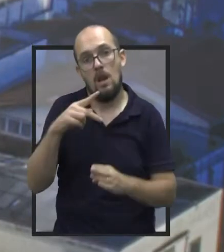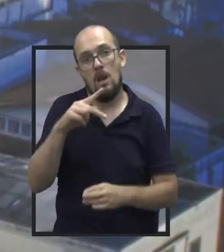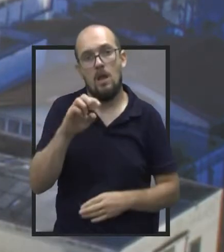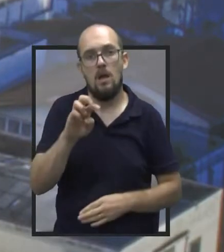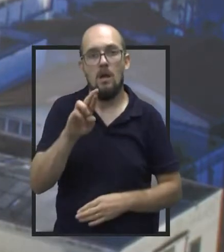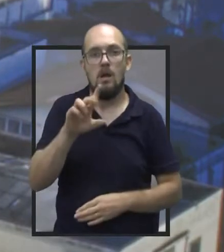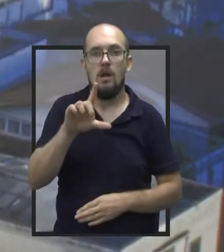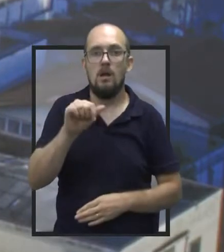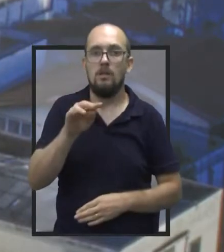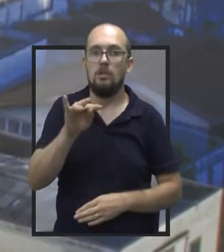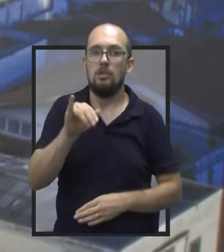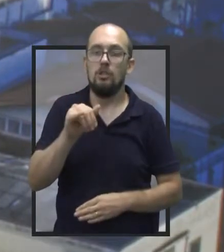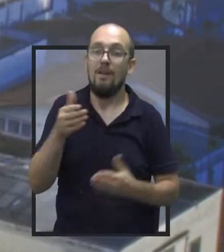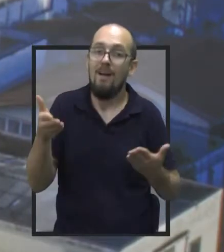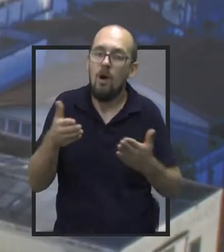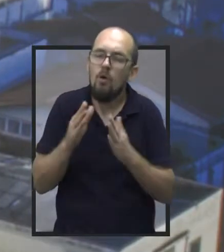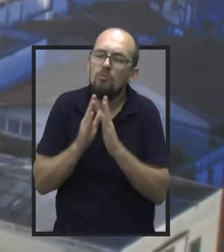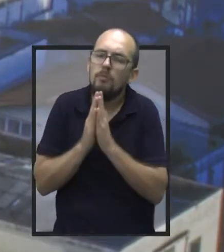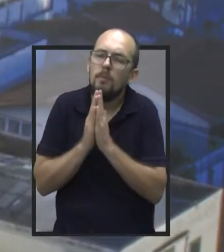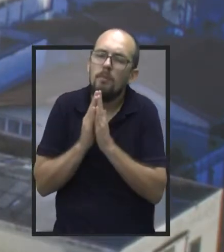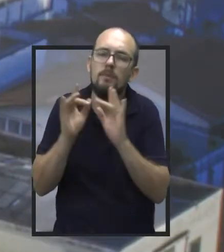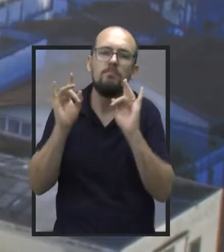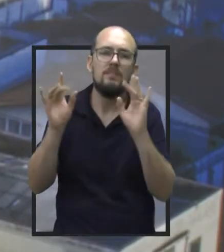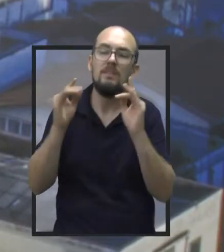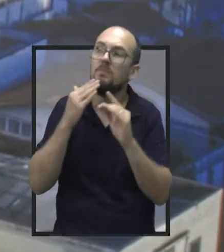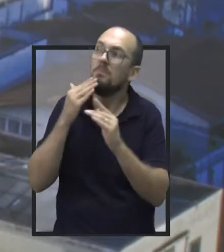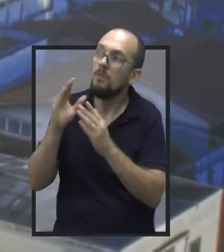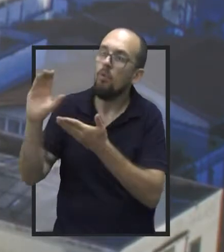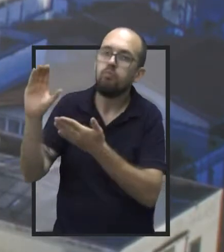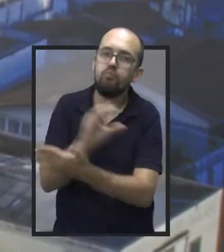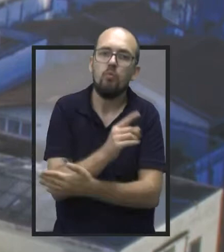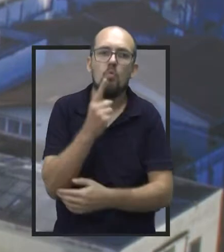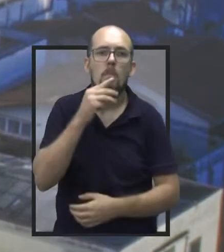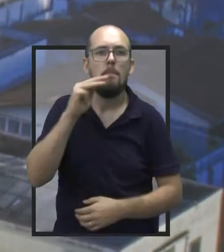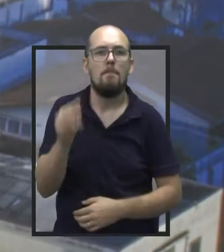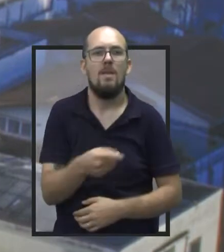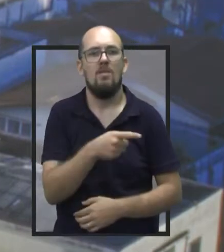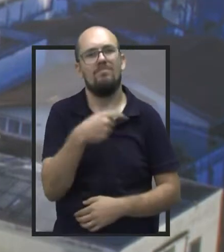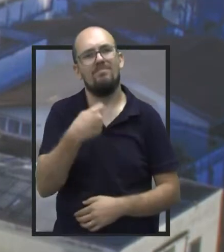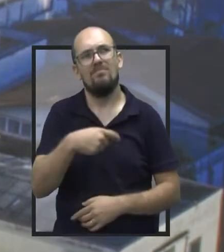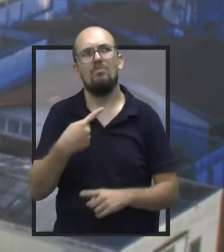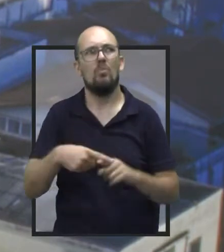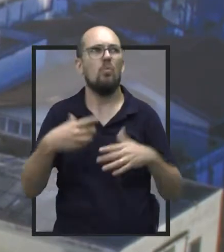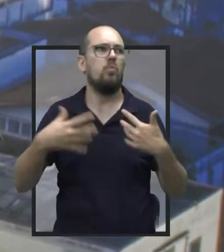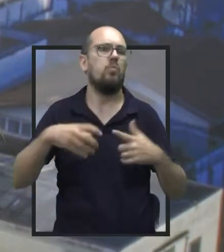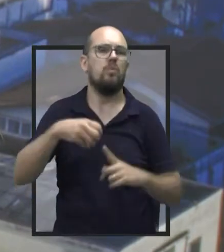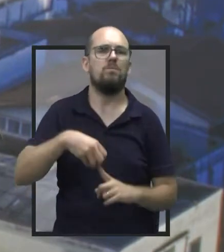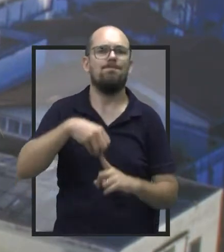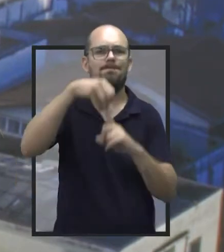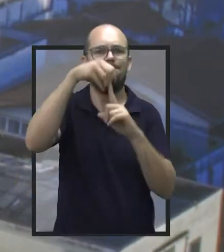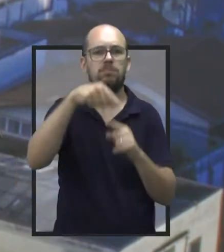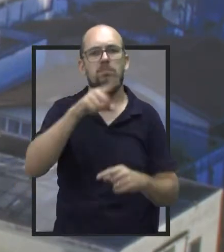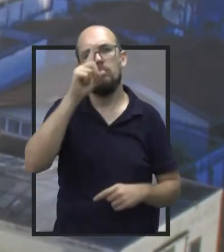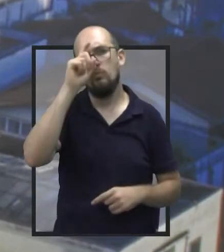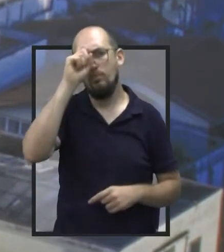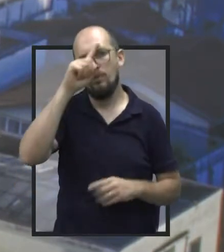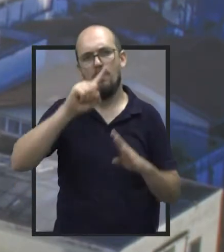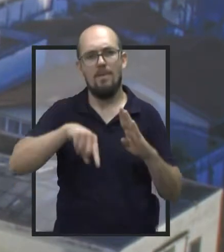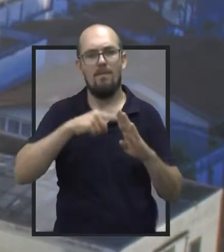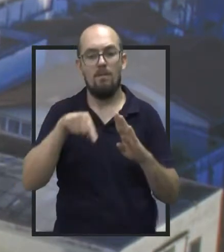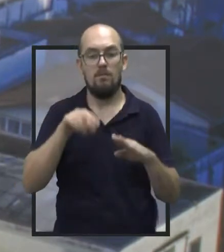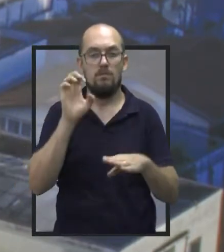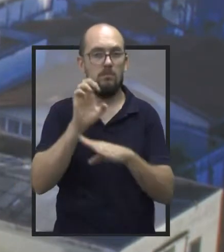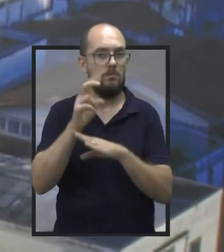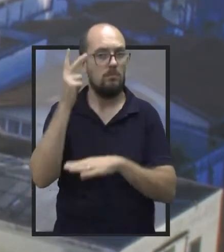para o nosso deputado, né, para ver se a gente consegue esse milhão de reais para esse hospital, que é uma referência, né, Ângelo, aqui no estado de São